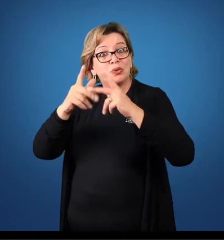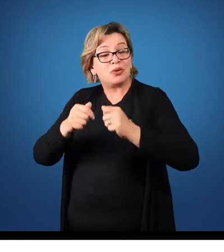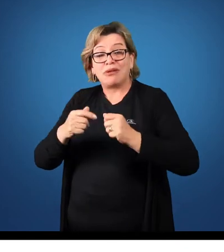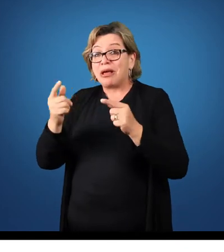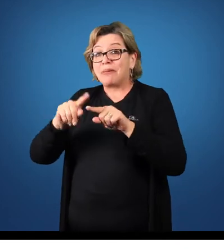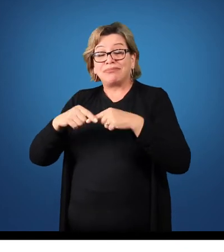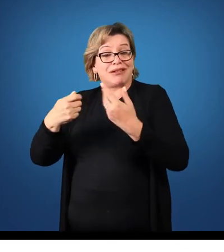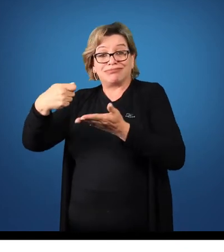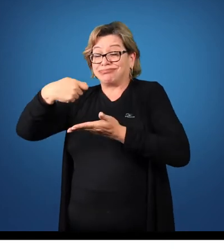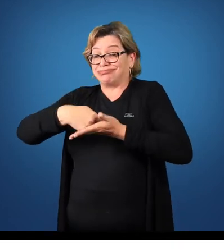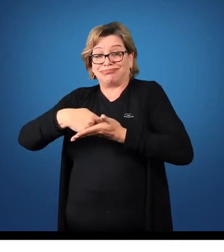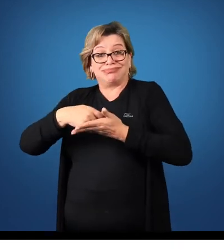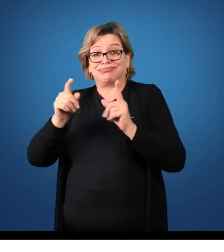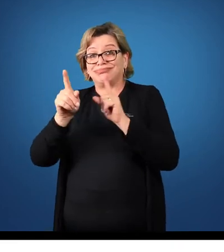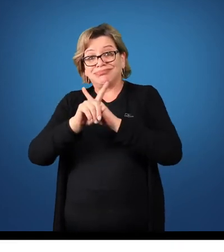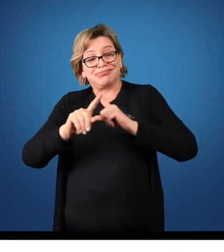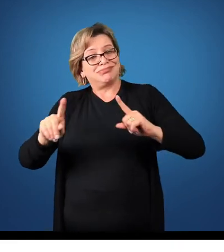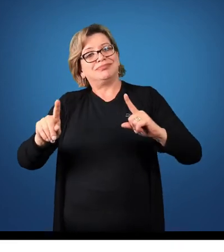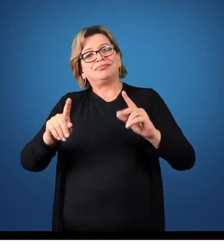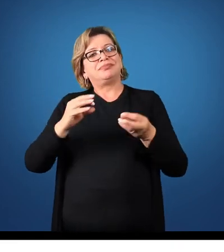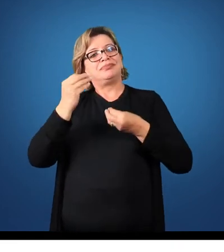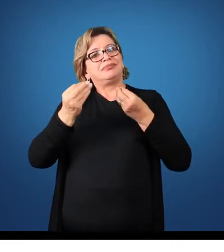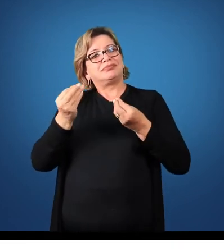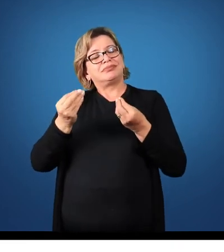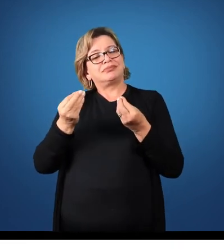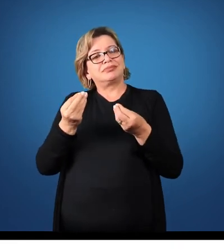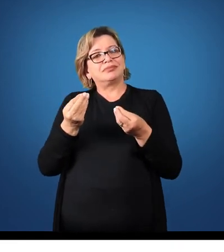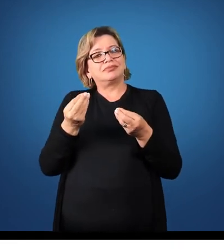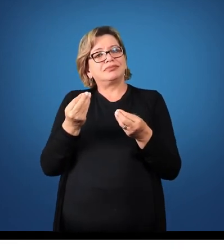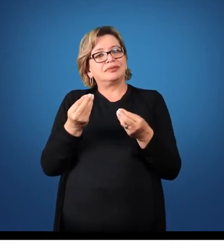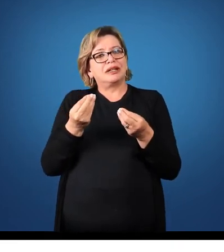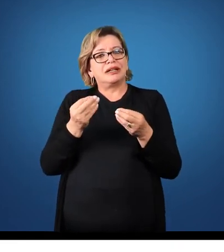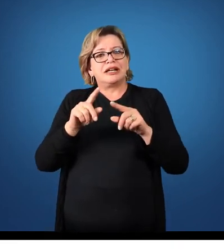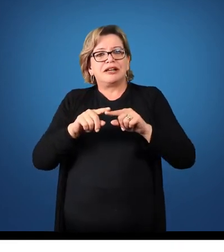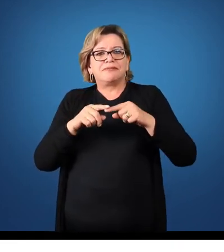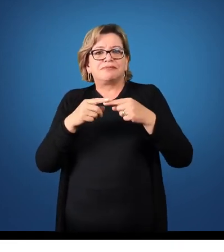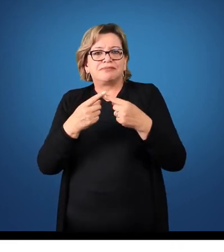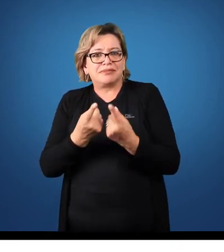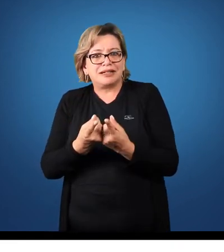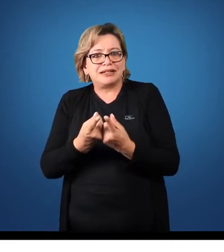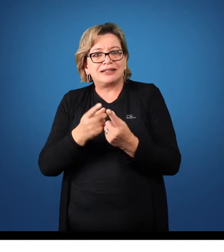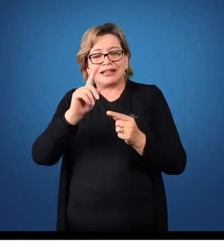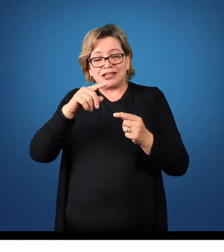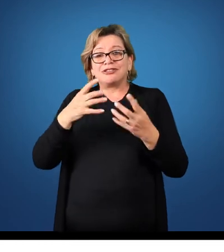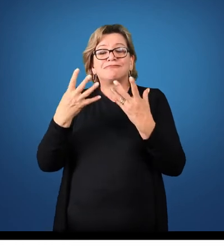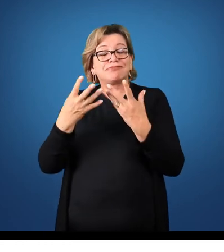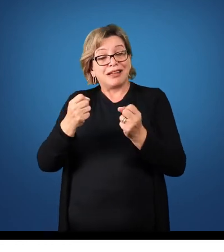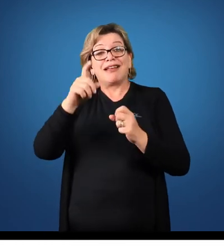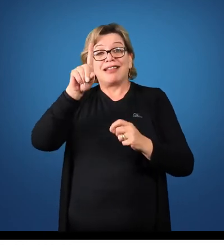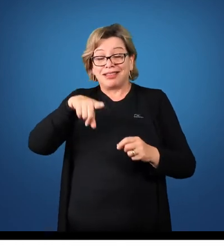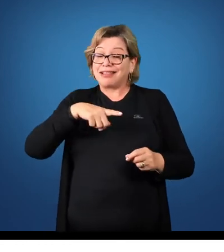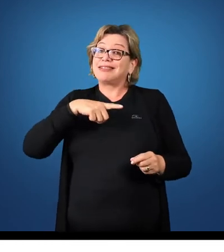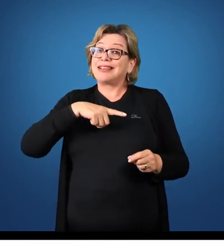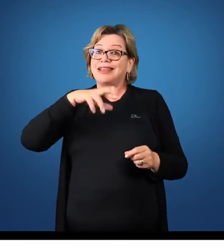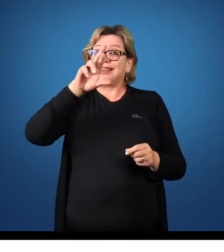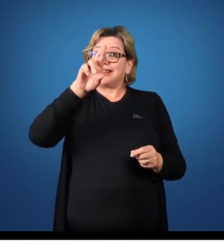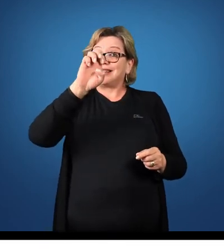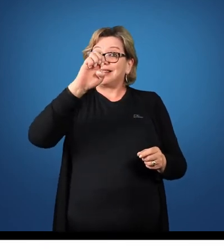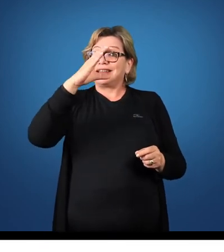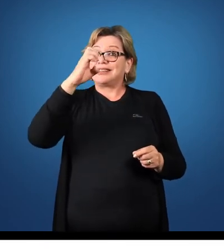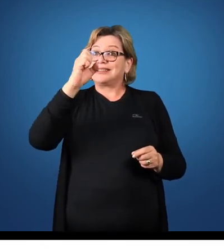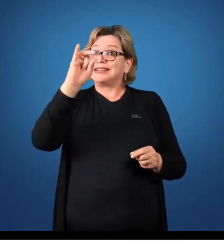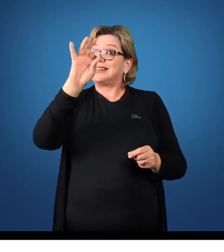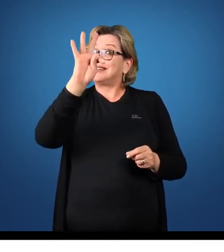recebeu ainda a receita. Não recebeu a venda. Mas essa receita é reconhecida, porque o período de